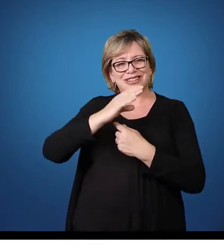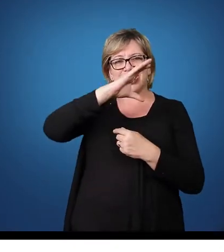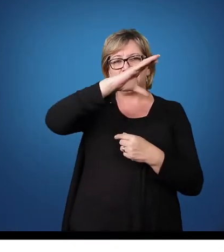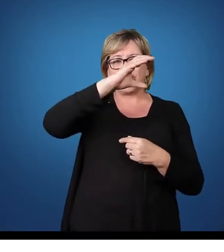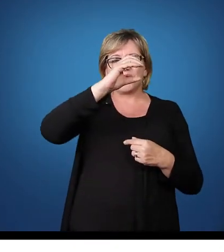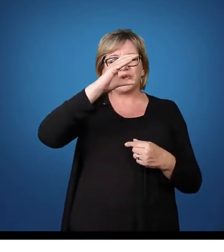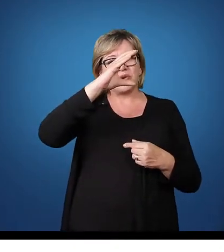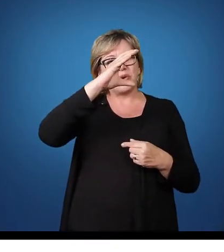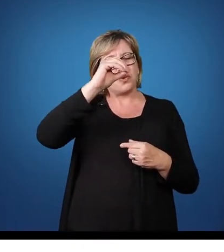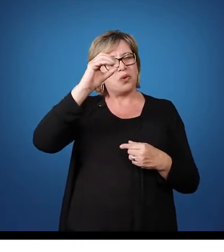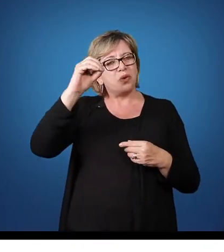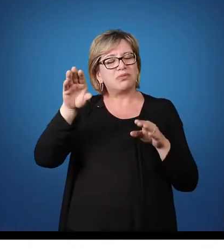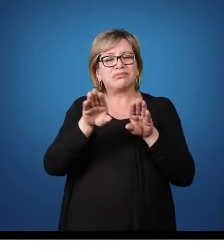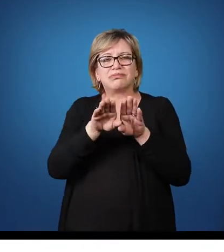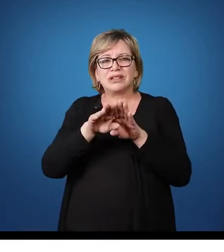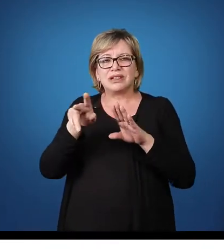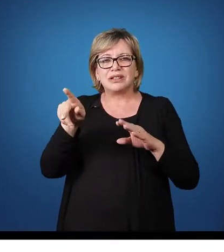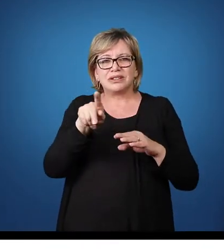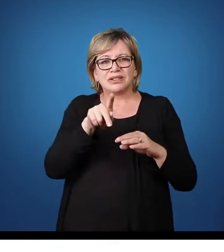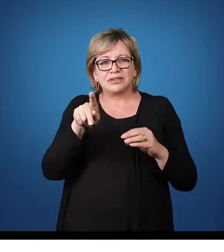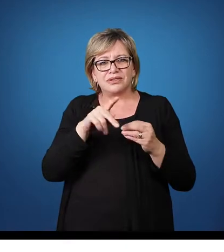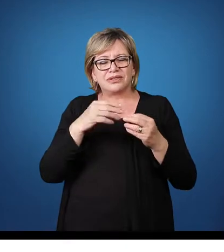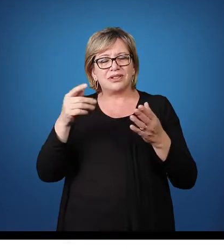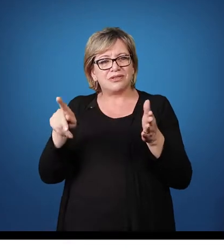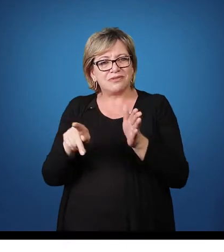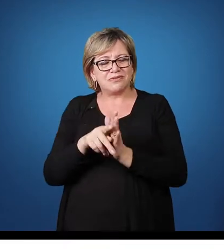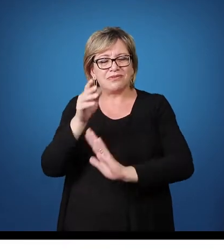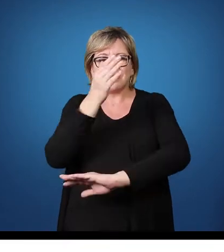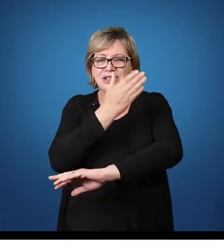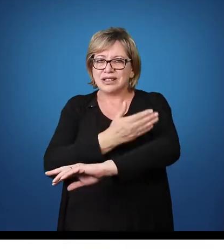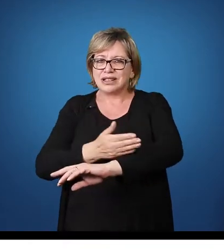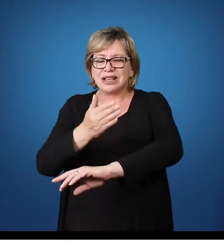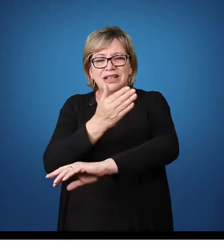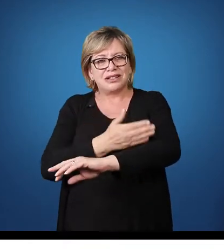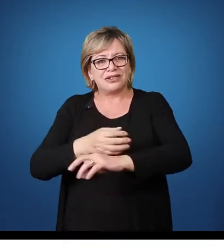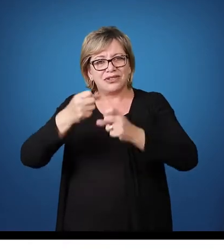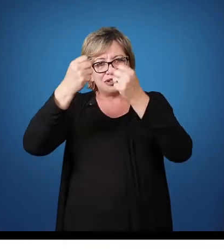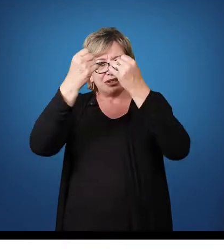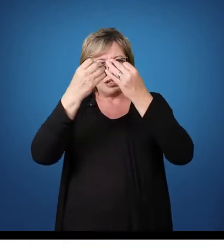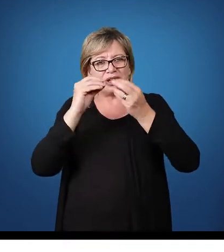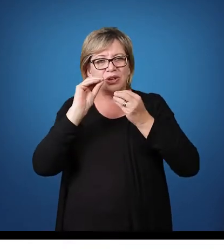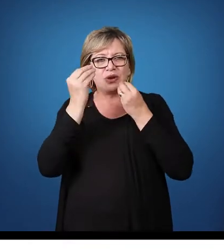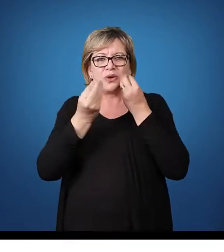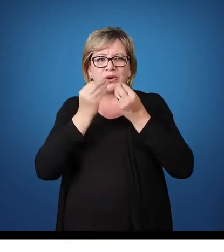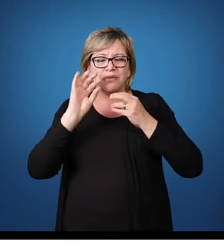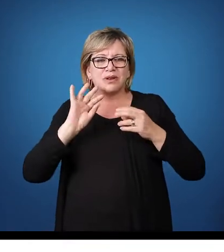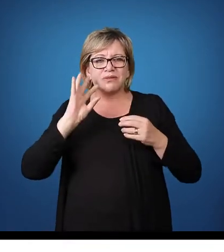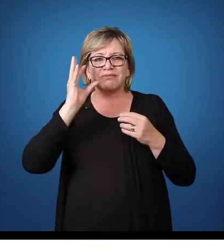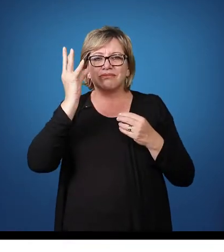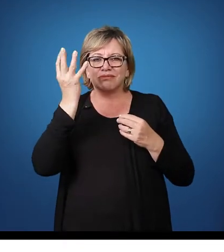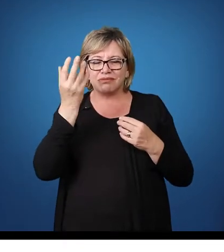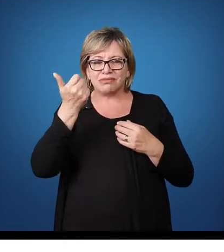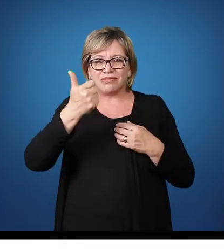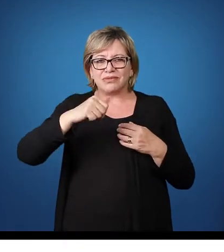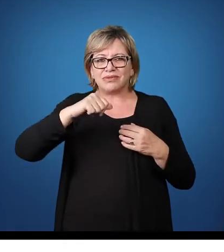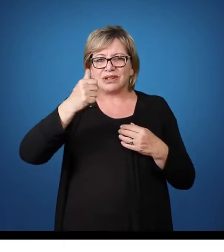e da professora da escola a partir de suas práticas nos relatarem como ocorre a avaliação na escola.